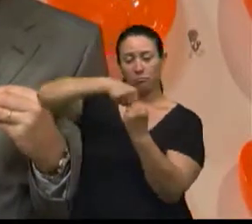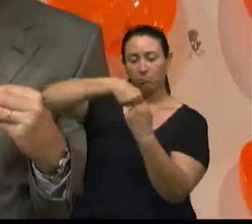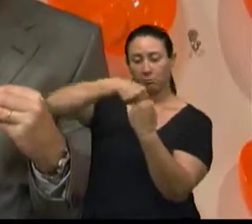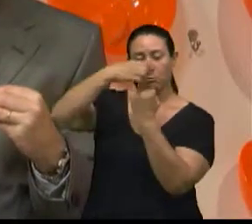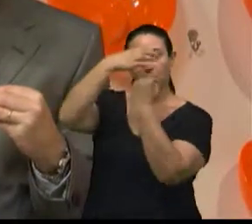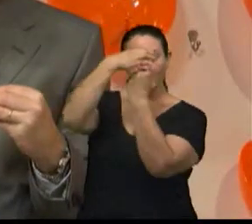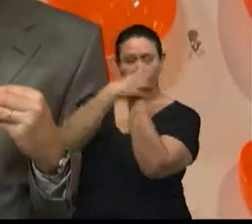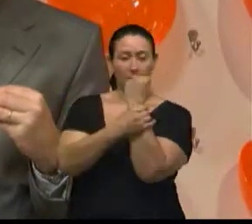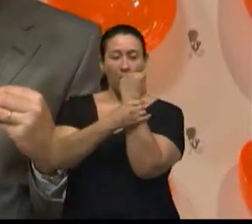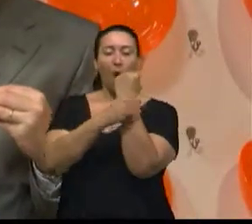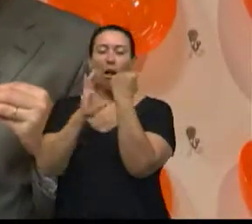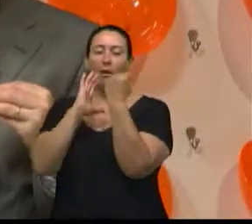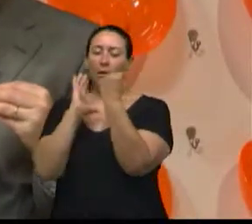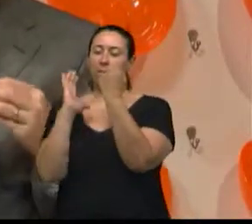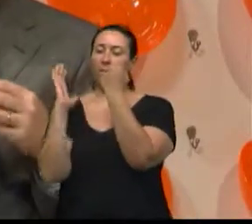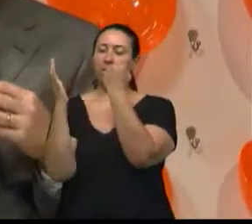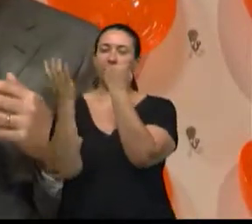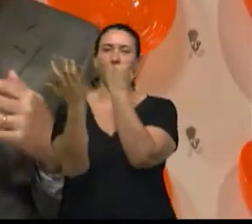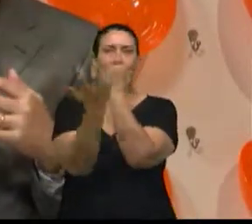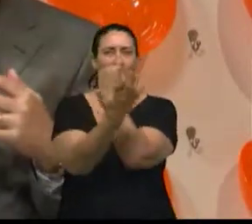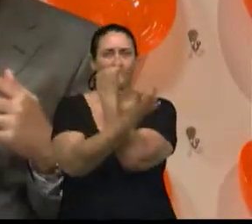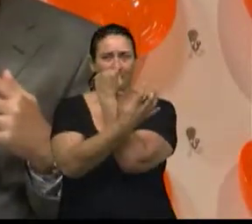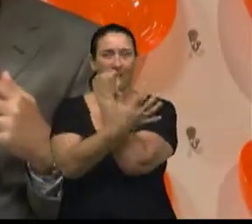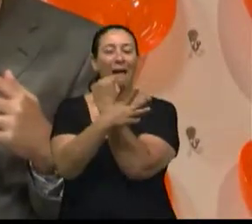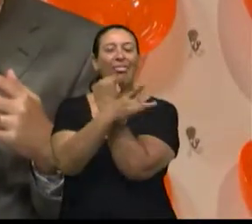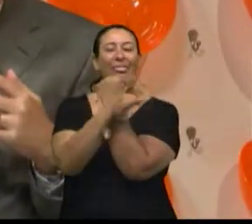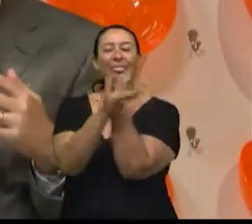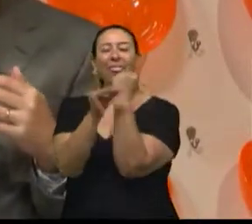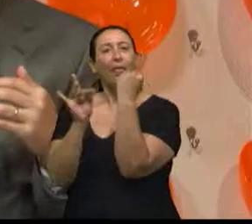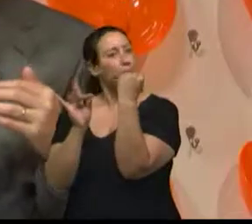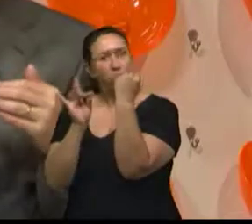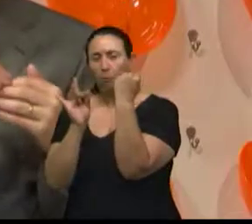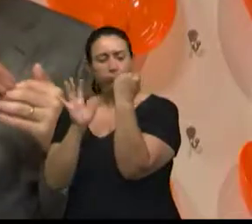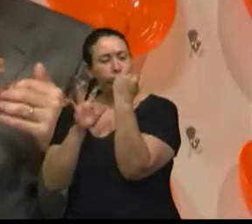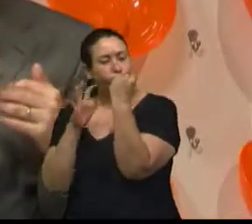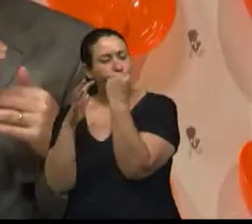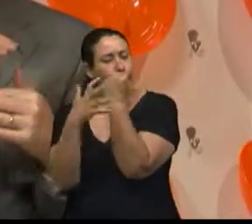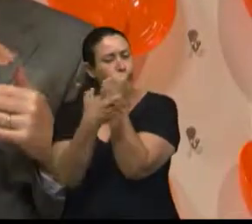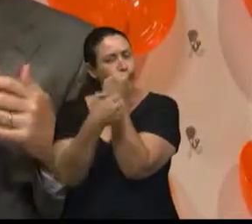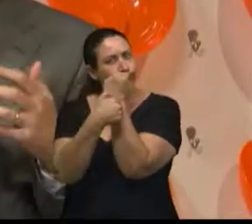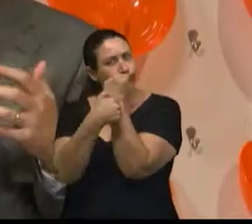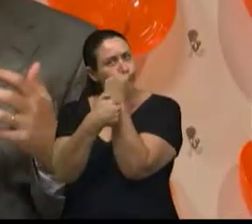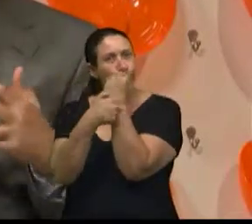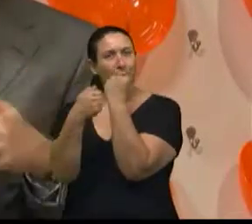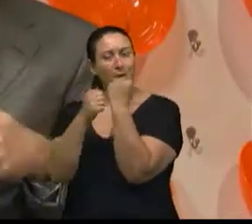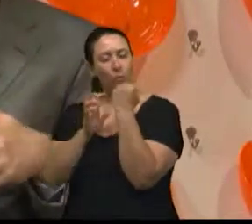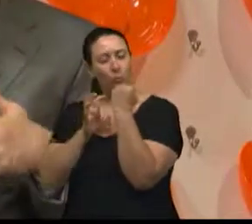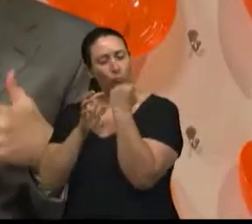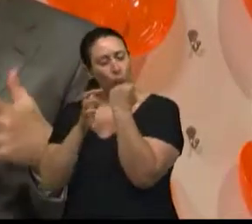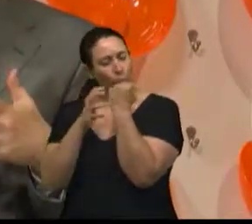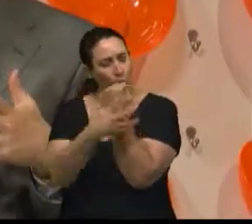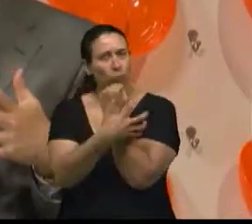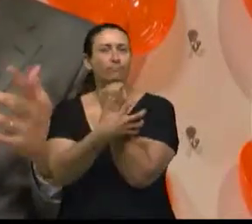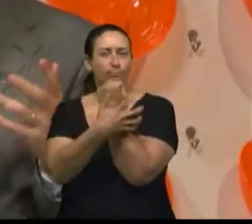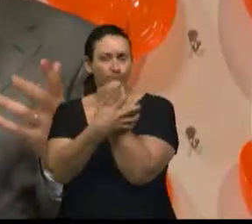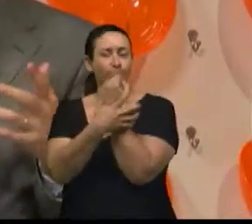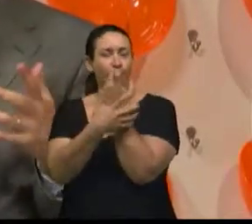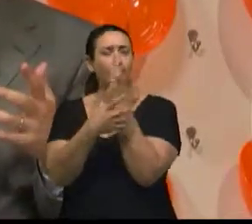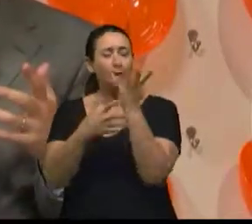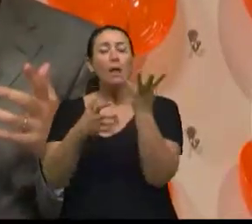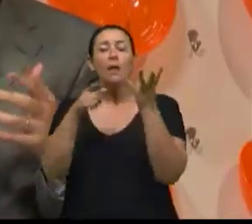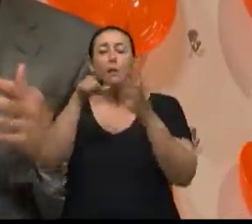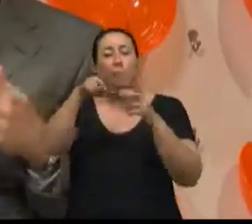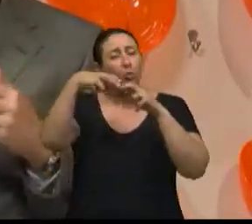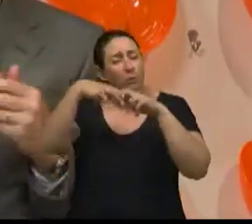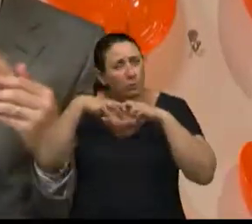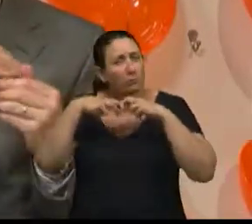trabalho muscular que não exige de ti muito. Ou seja, a parte cardiovascular, sim, mas a